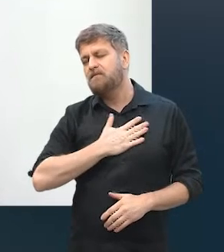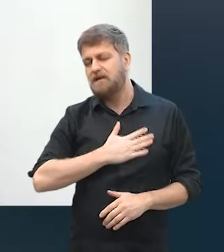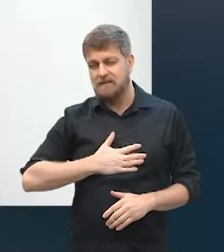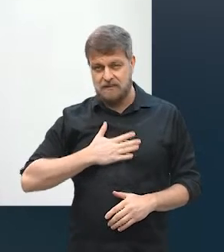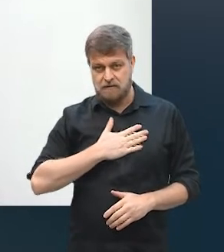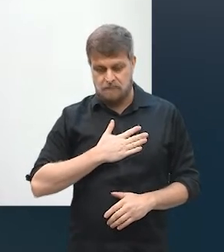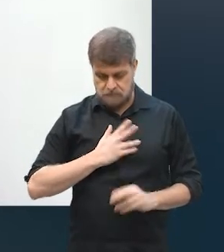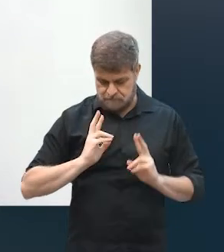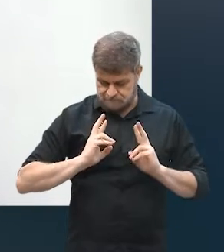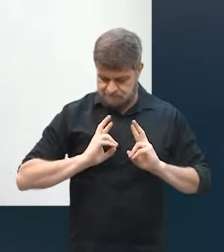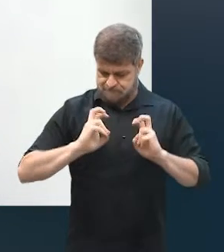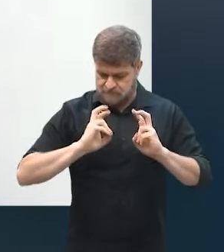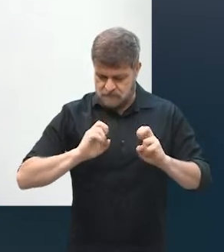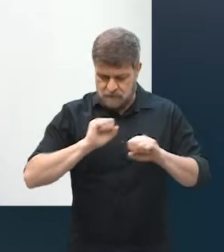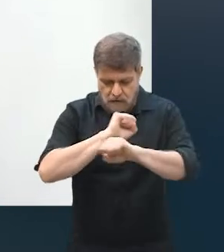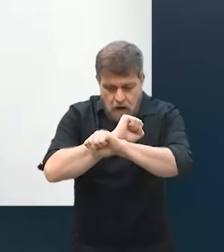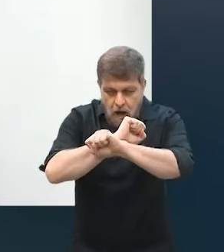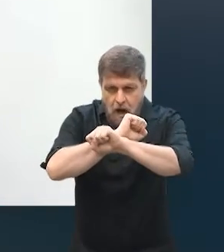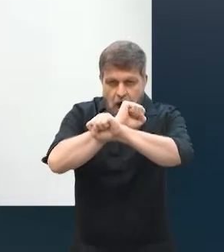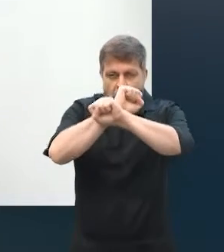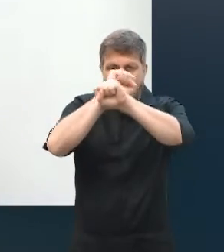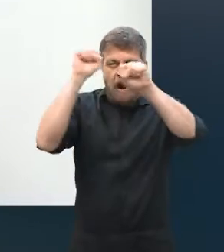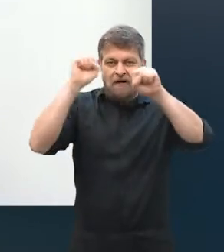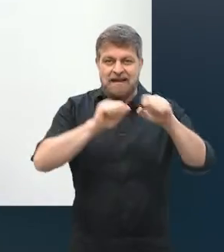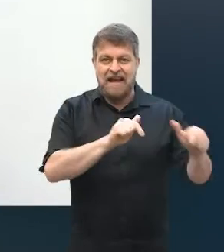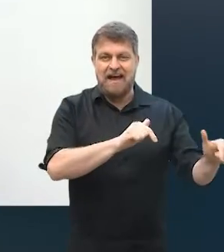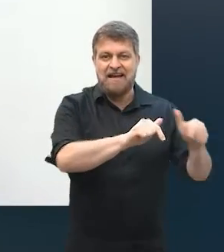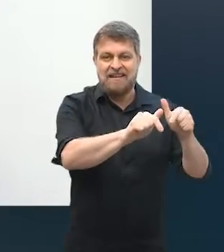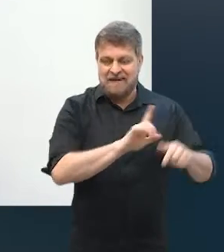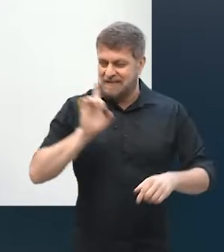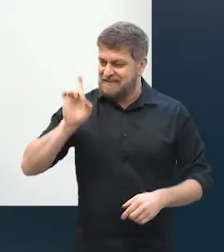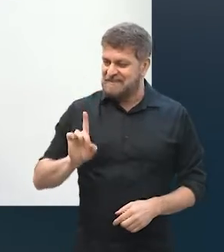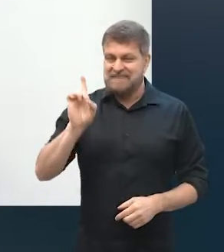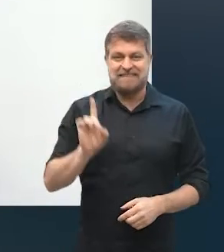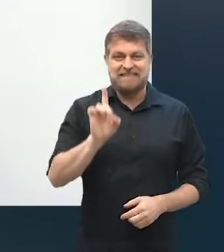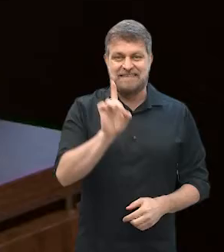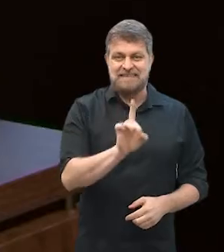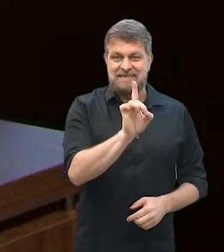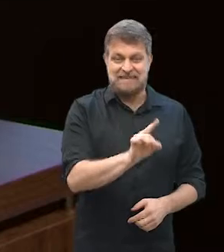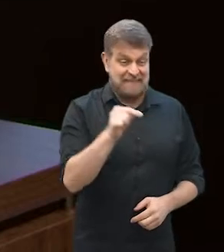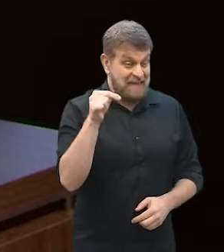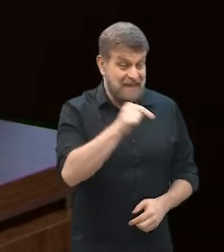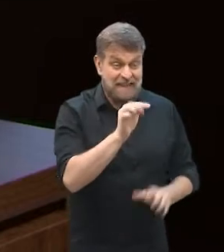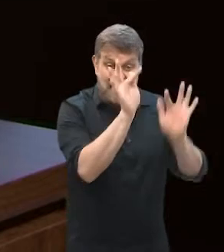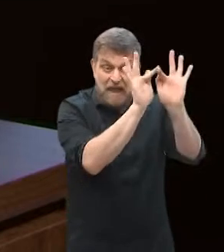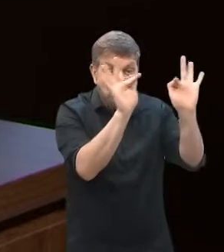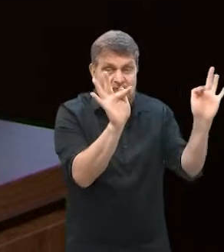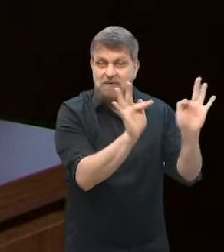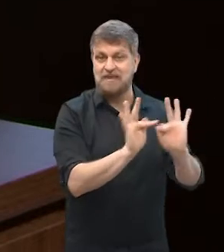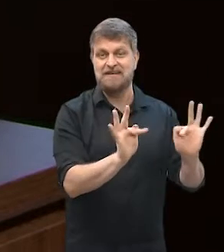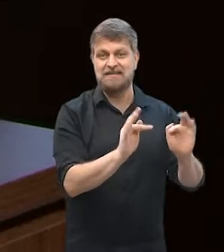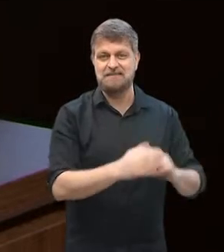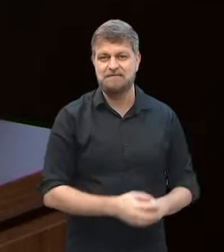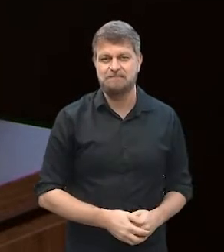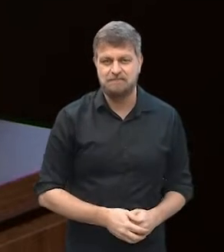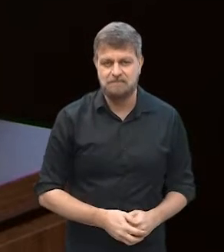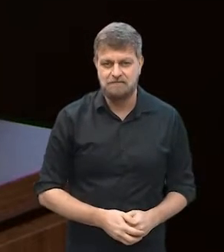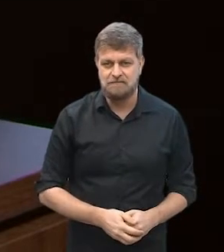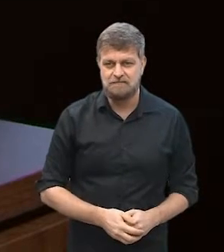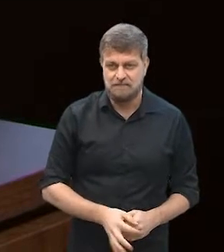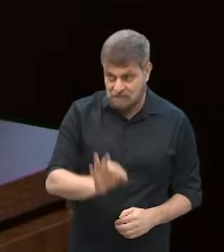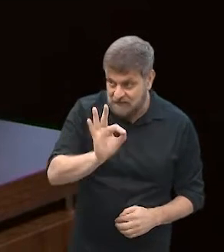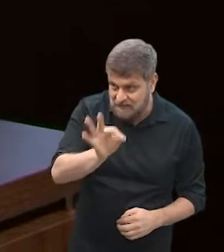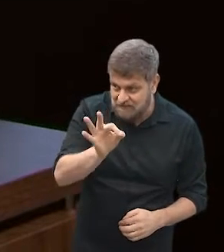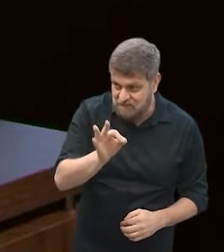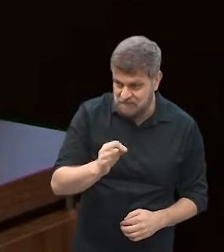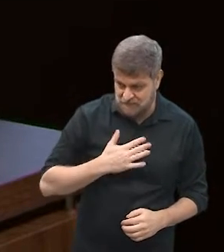descobrir e acordar todo dia para ir trabalhar numa coisa que te faz muito feliz. Então, valeu a pena?